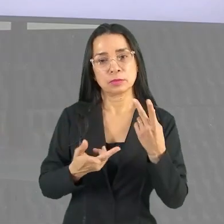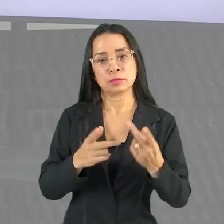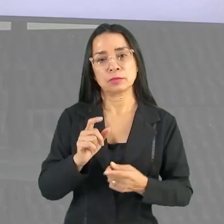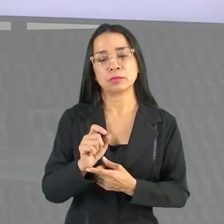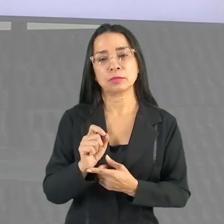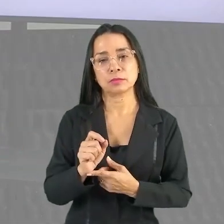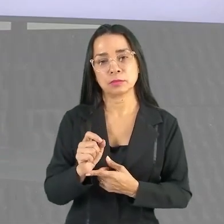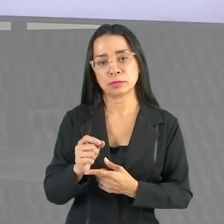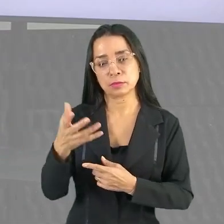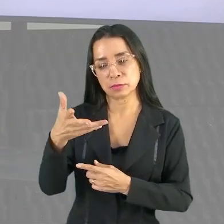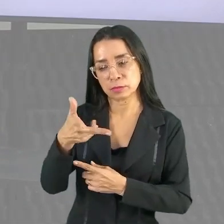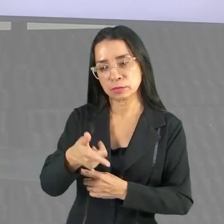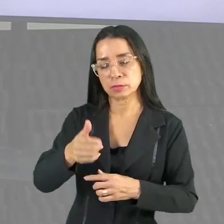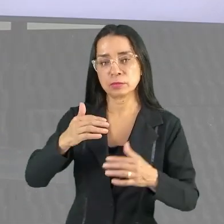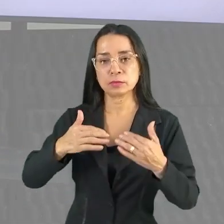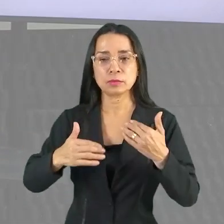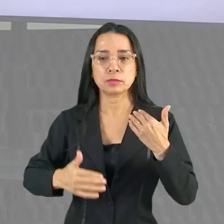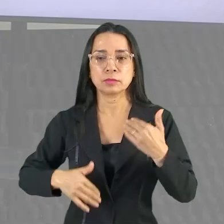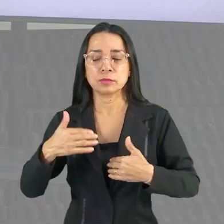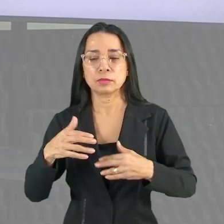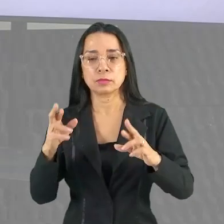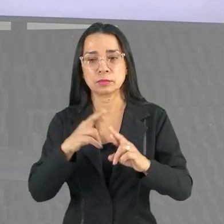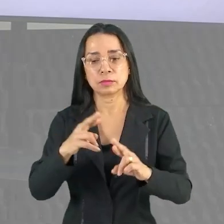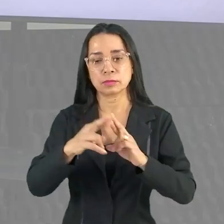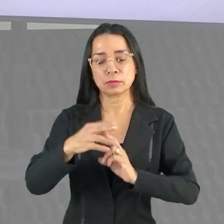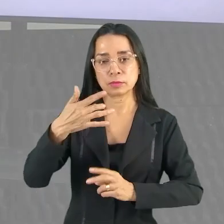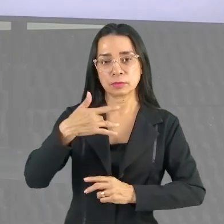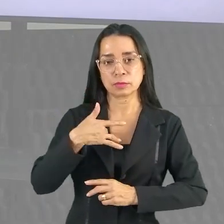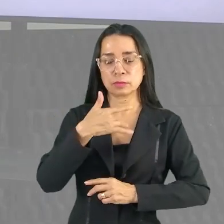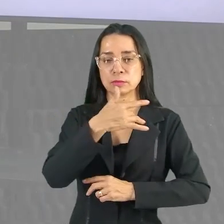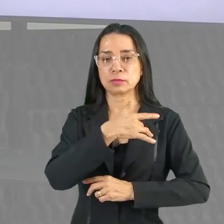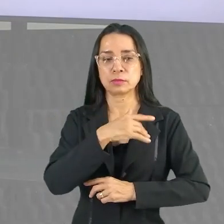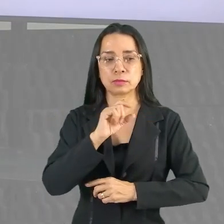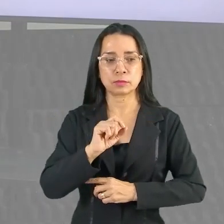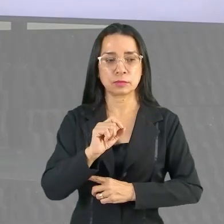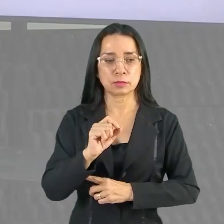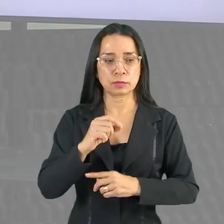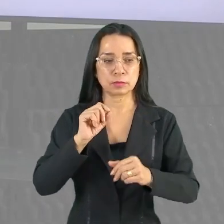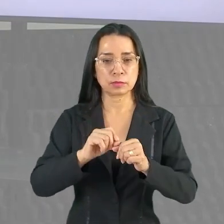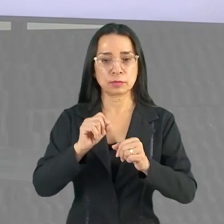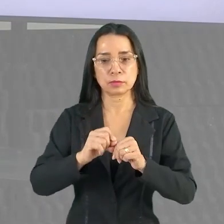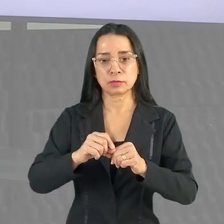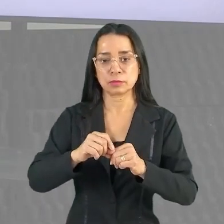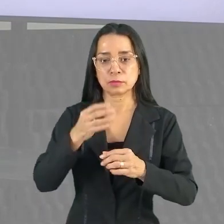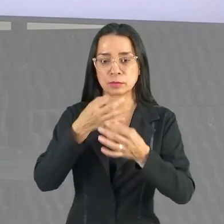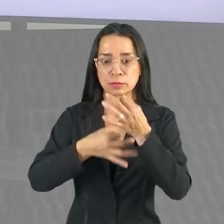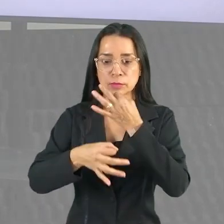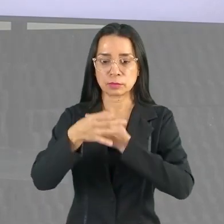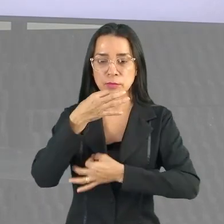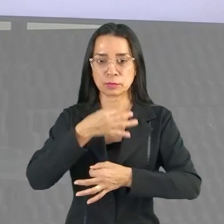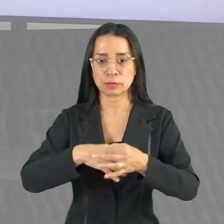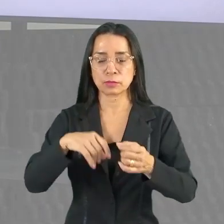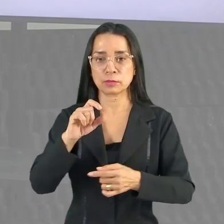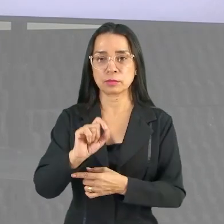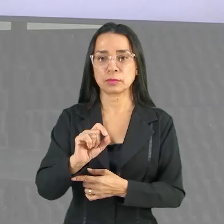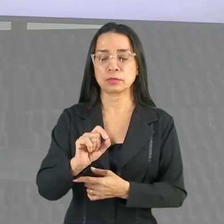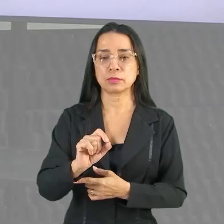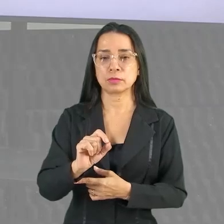lá da aptidão física relacionada à saúde, tá? Fazendo uma crítica em que